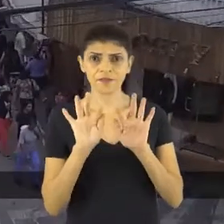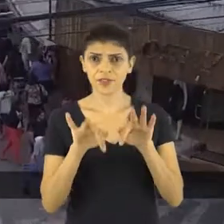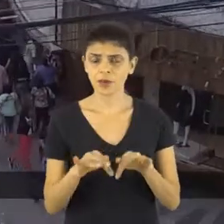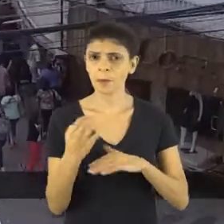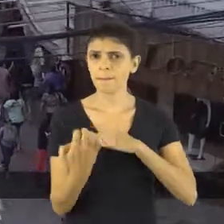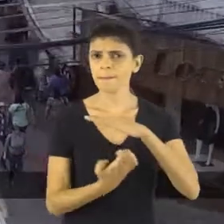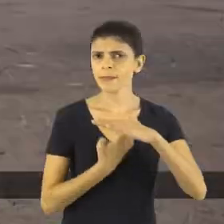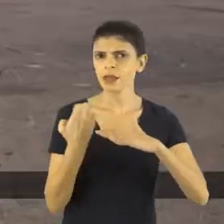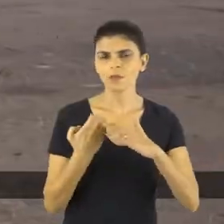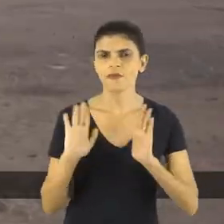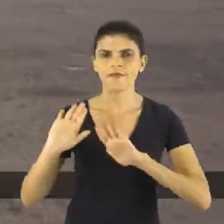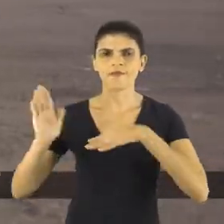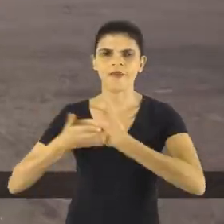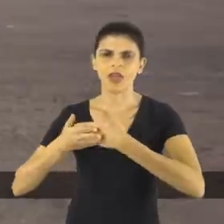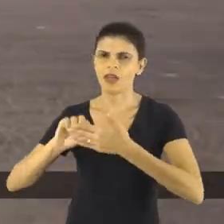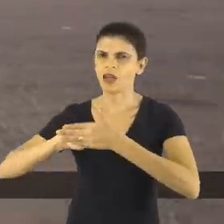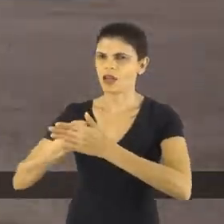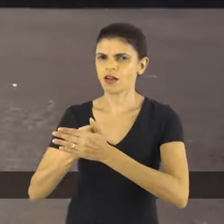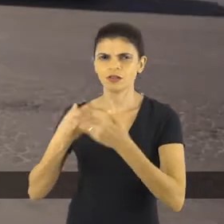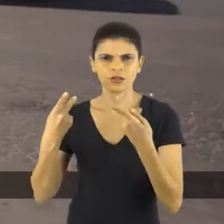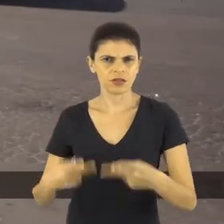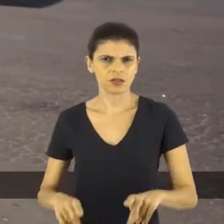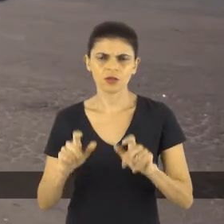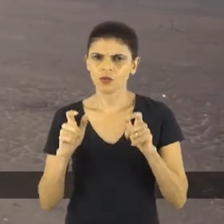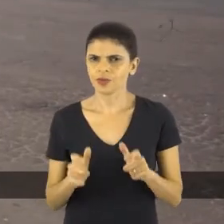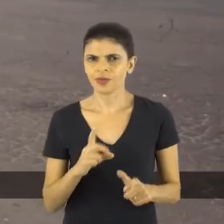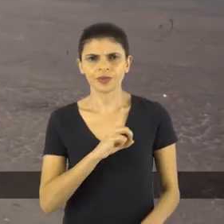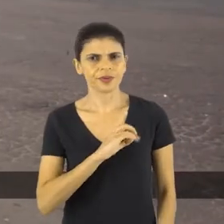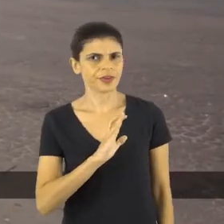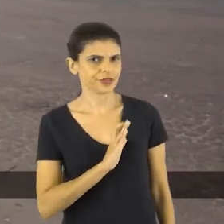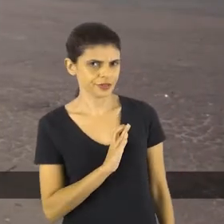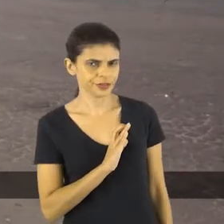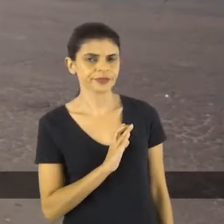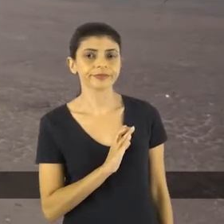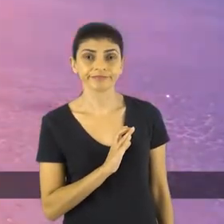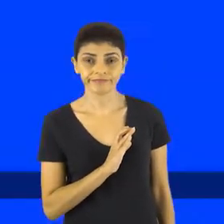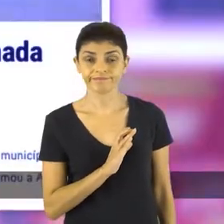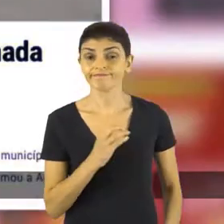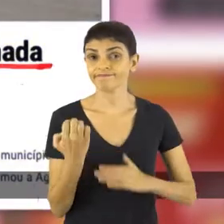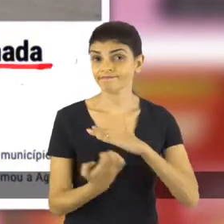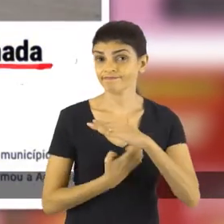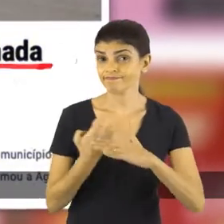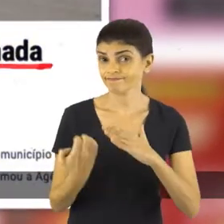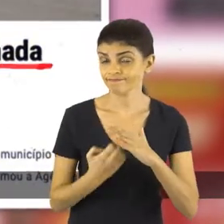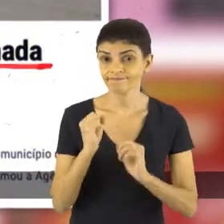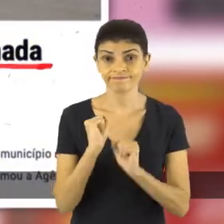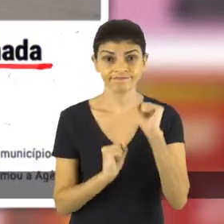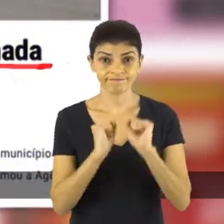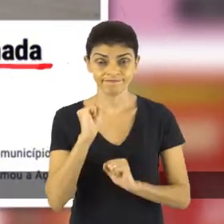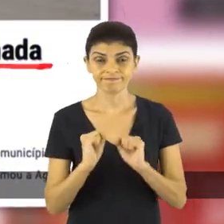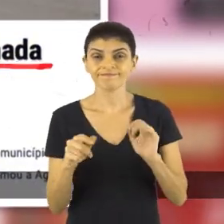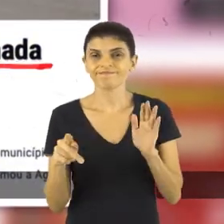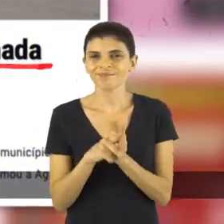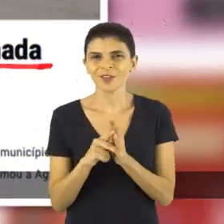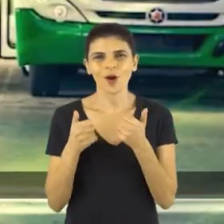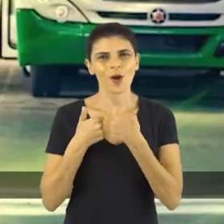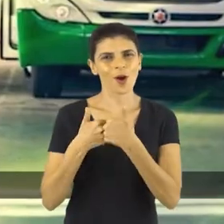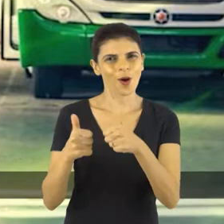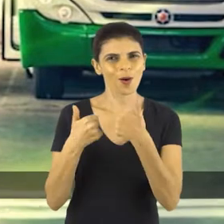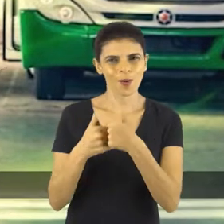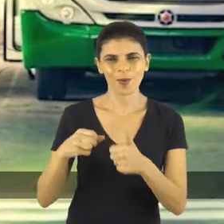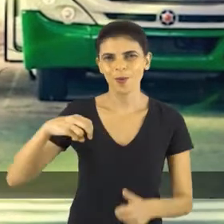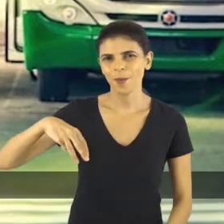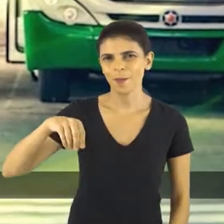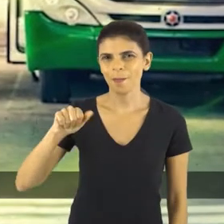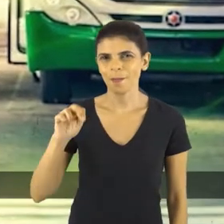mês, mais uma empresa vai encerrar suas atividades aqui no município de Duque de Caxias. A empresa fabricante de carrocerias de